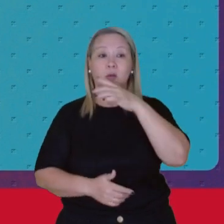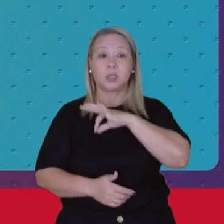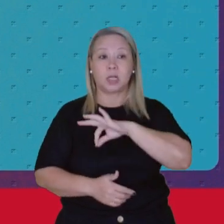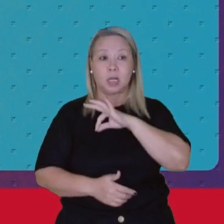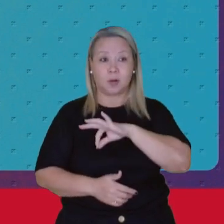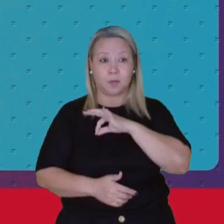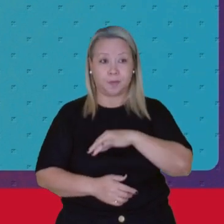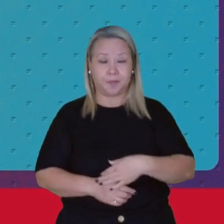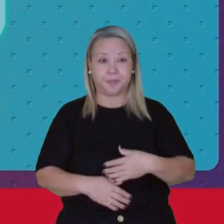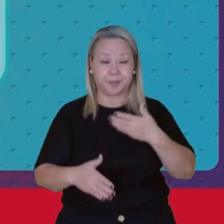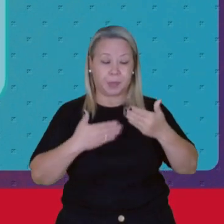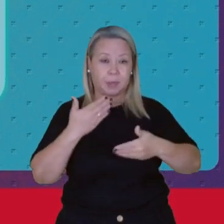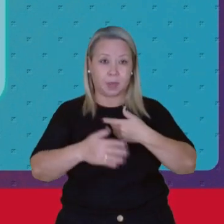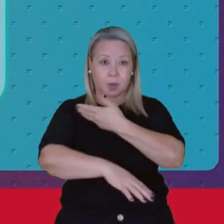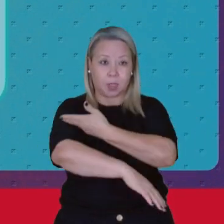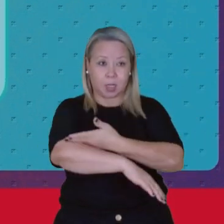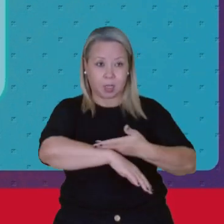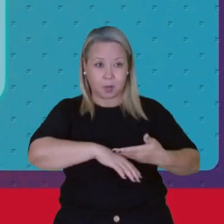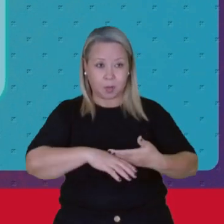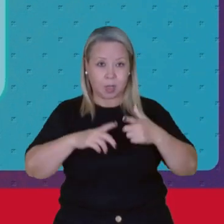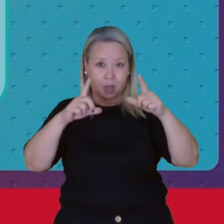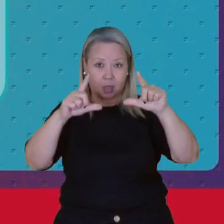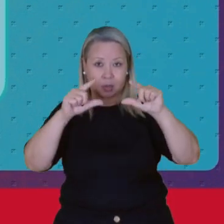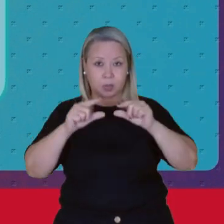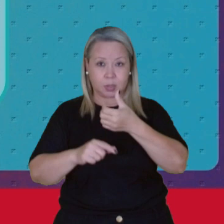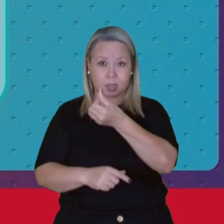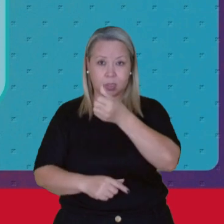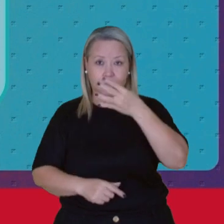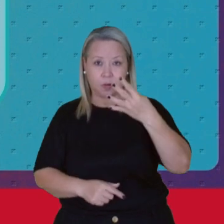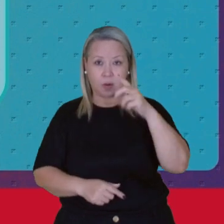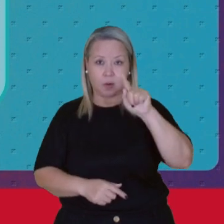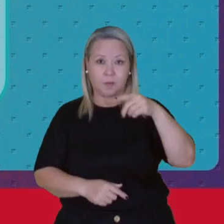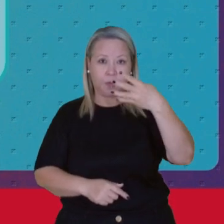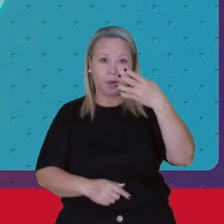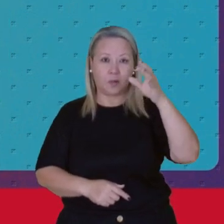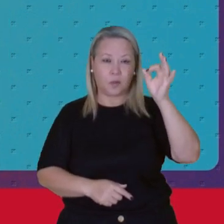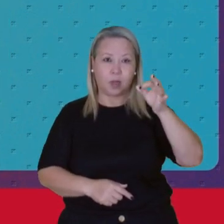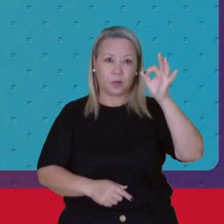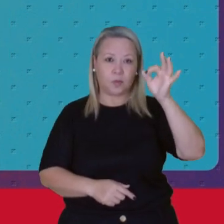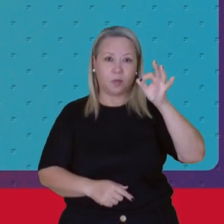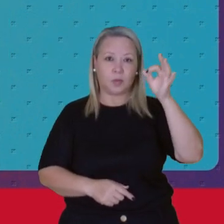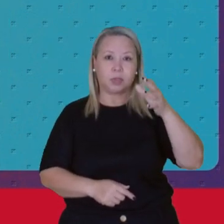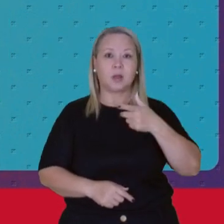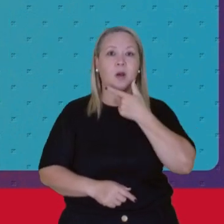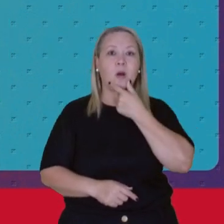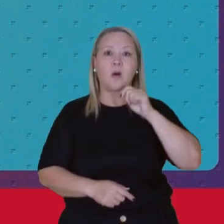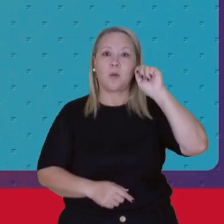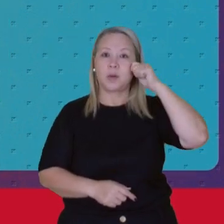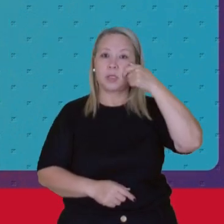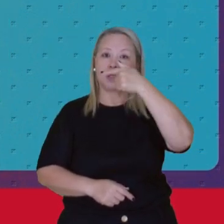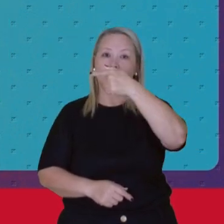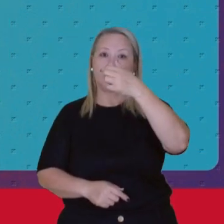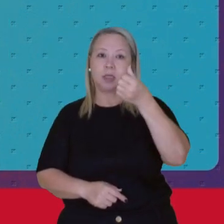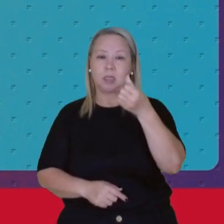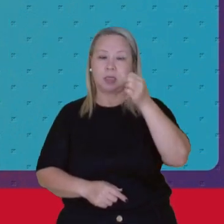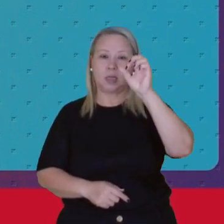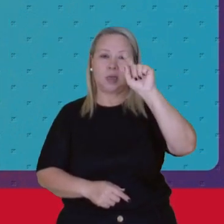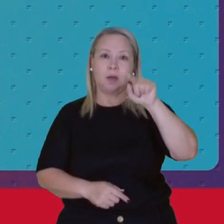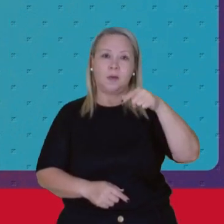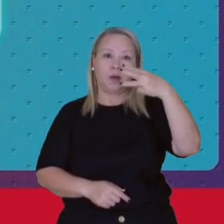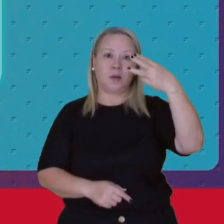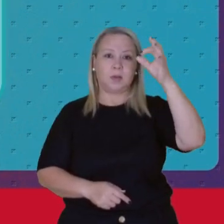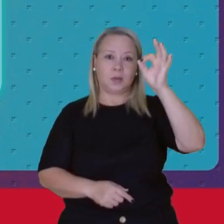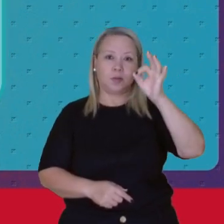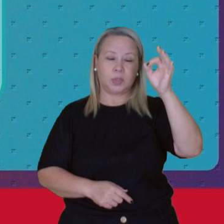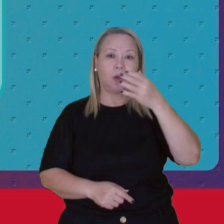Entre mulheres Brancas O número Cai para 64,4% Homens negros 76,3%